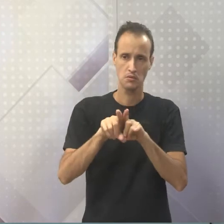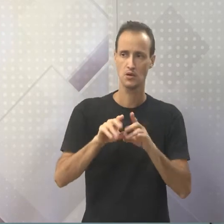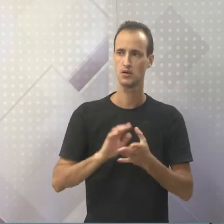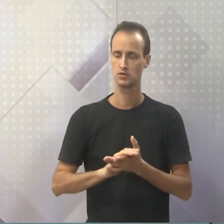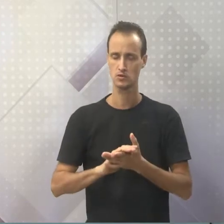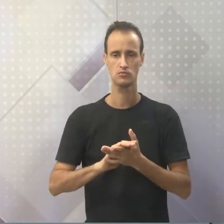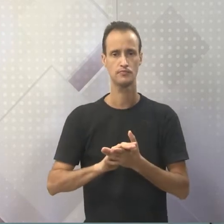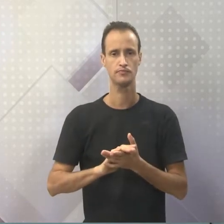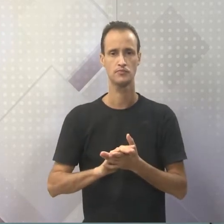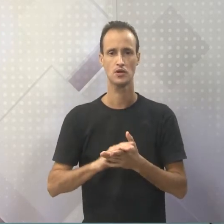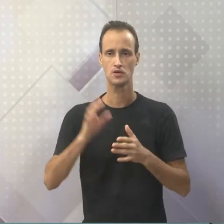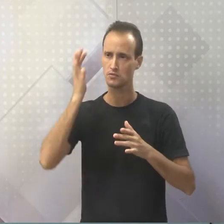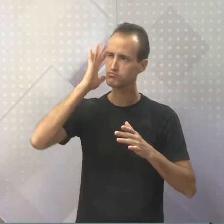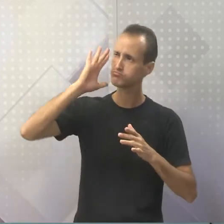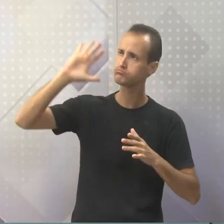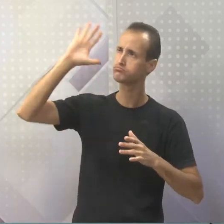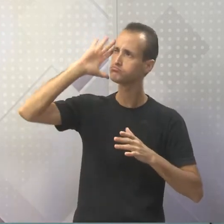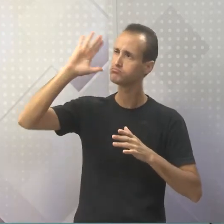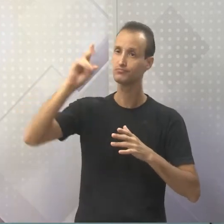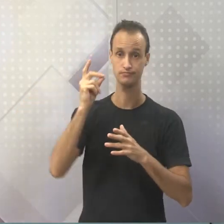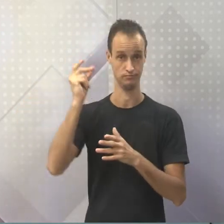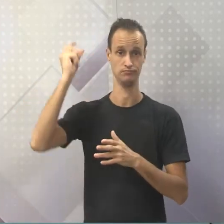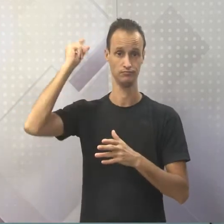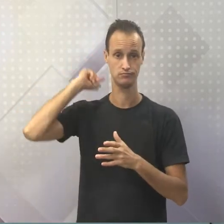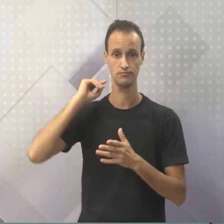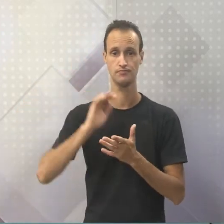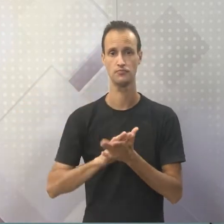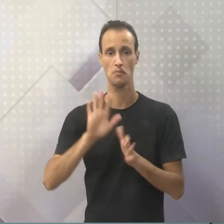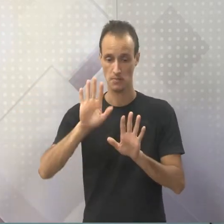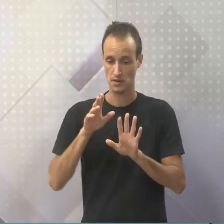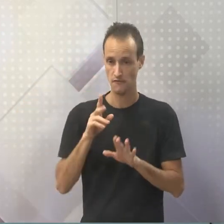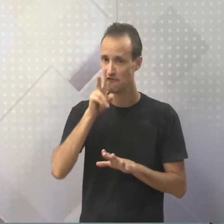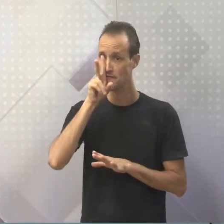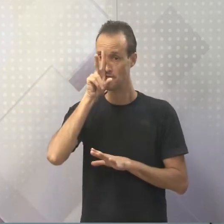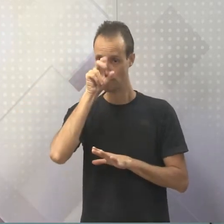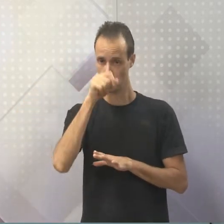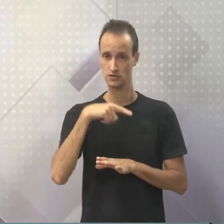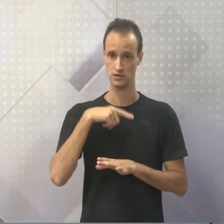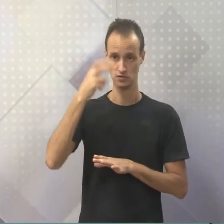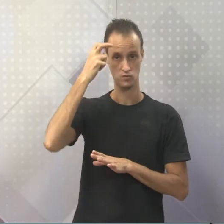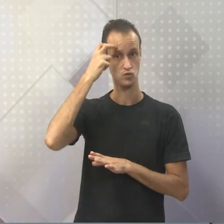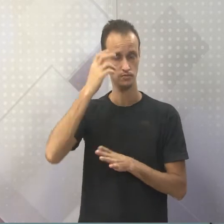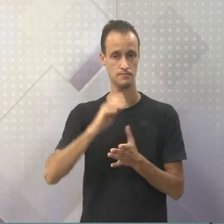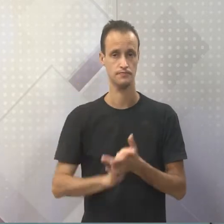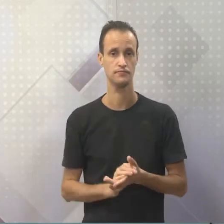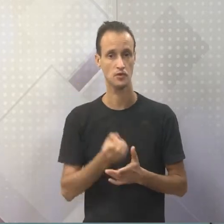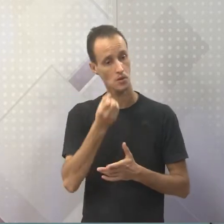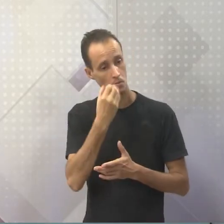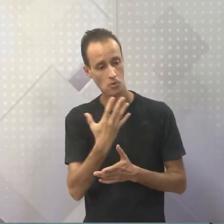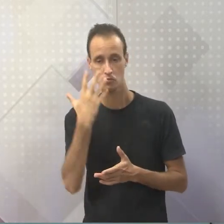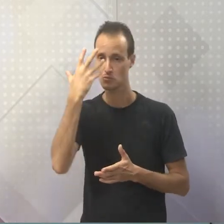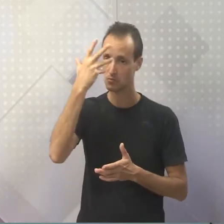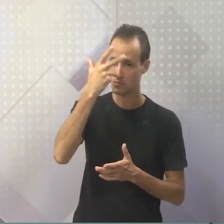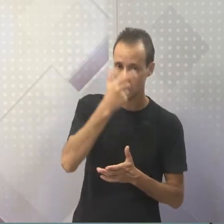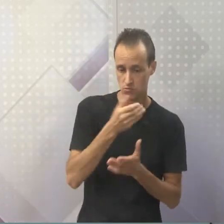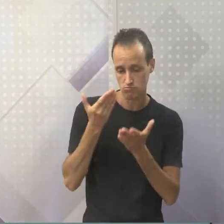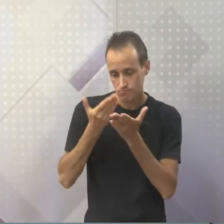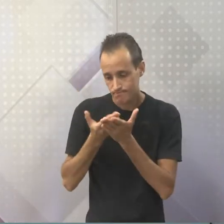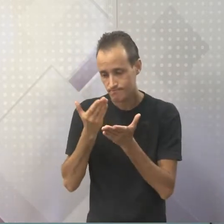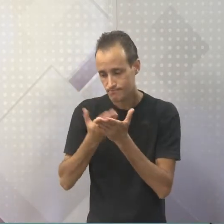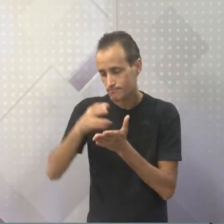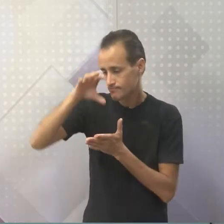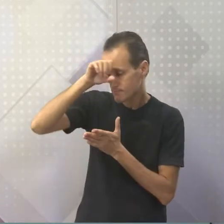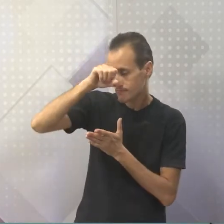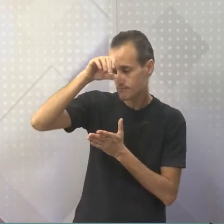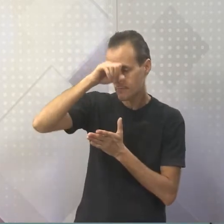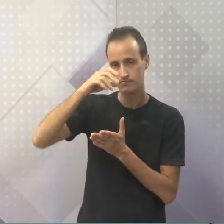imaginário daquelas pessoas de antigamente. Mas é muito forte e com certeza é bom e bonito de se estudar e